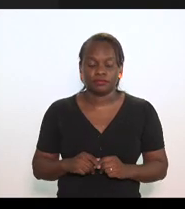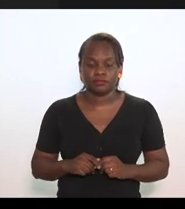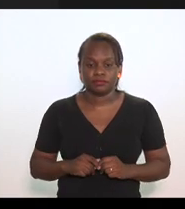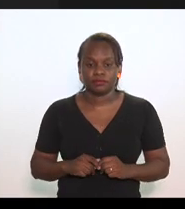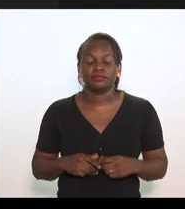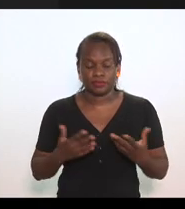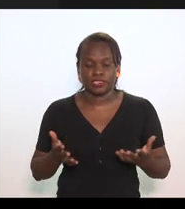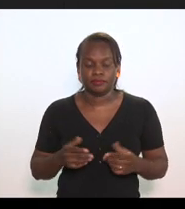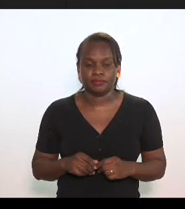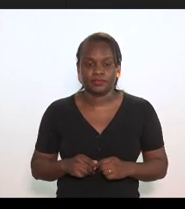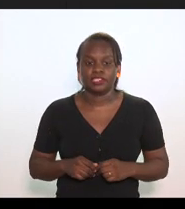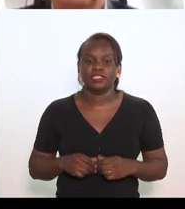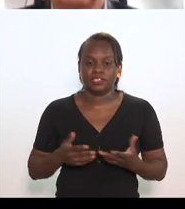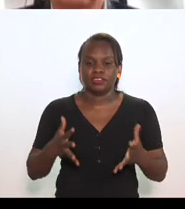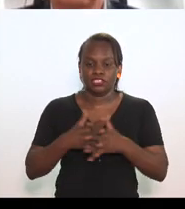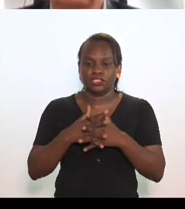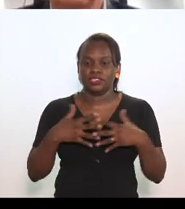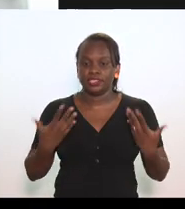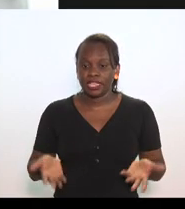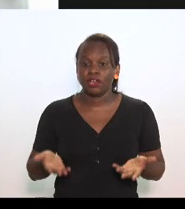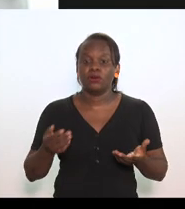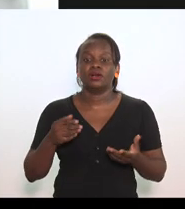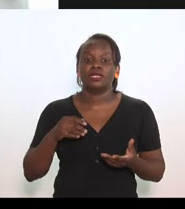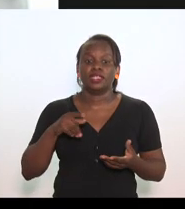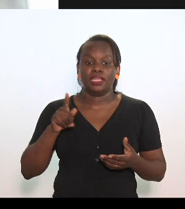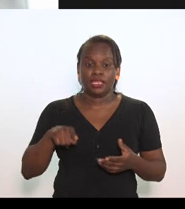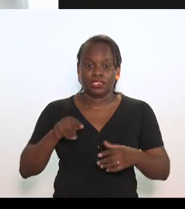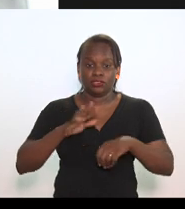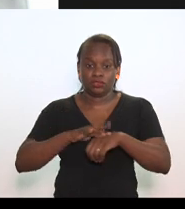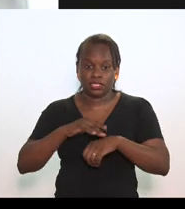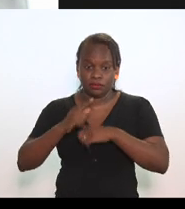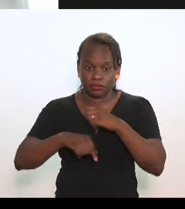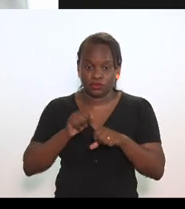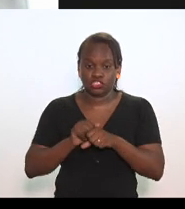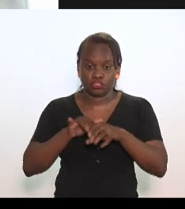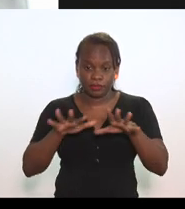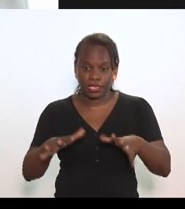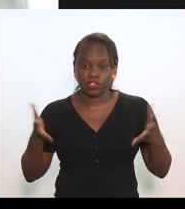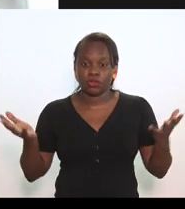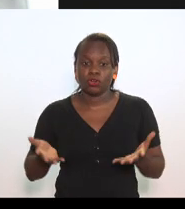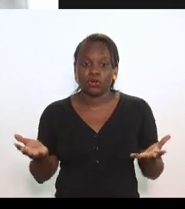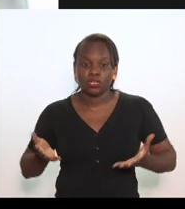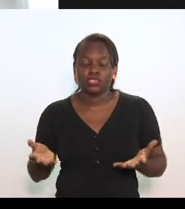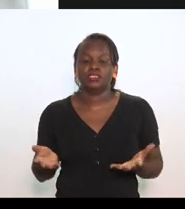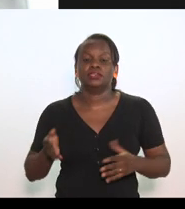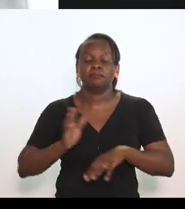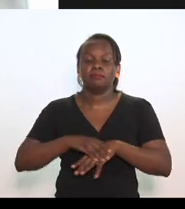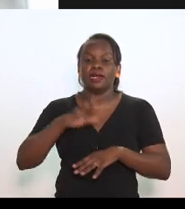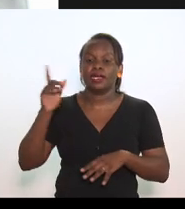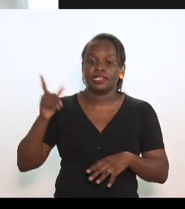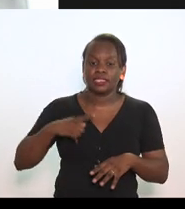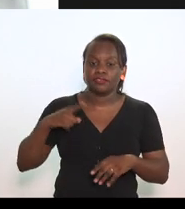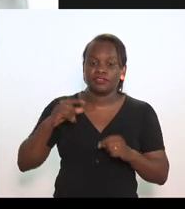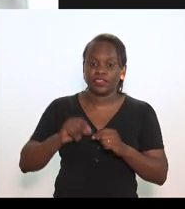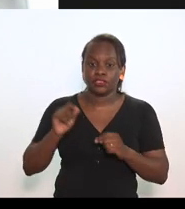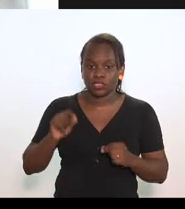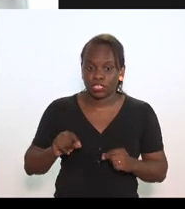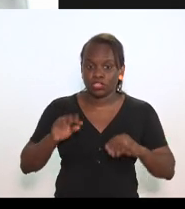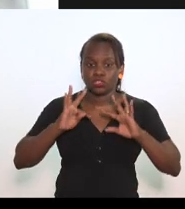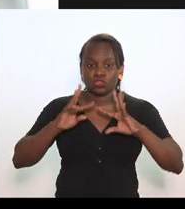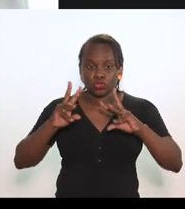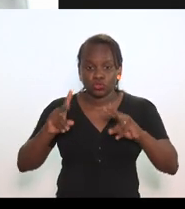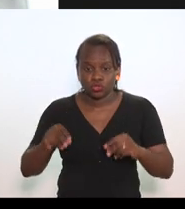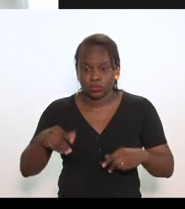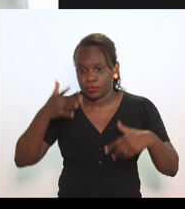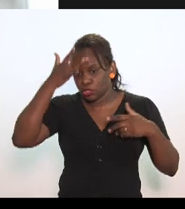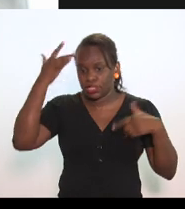é congelado essa pandemia hoje o que mais está sendo feito é todo mundo que